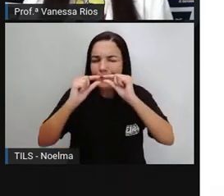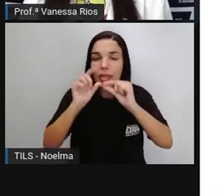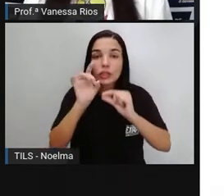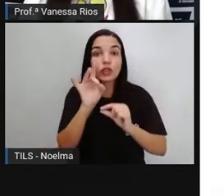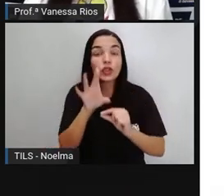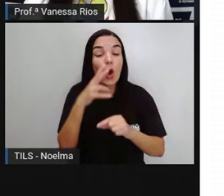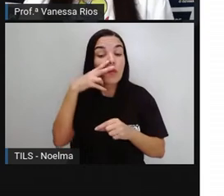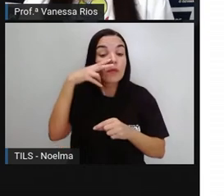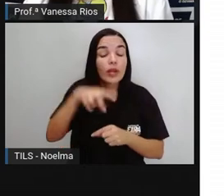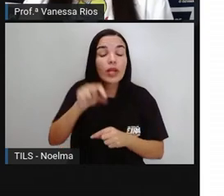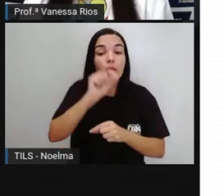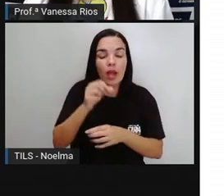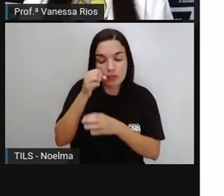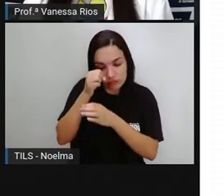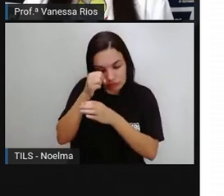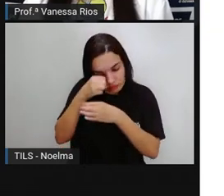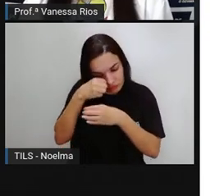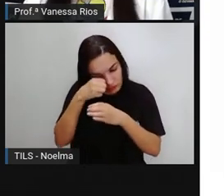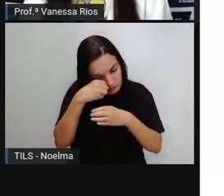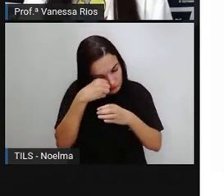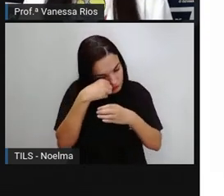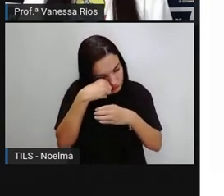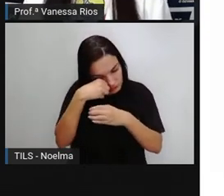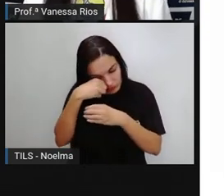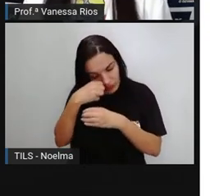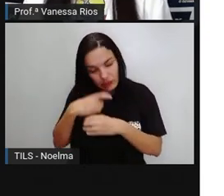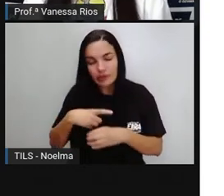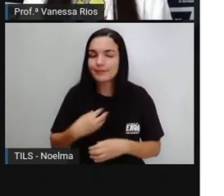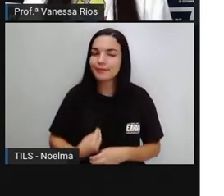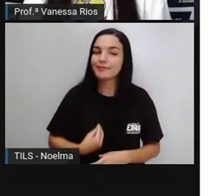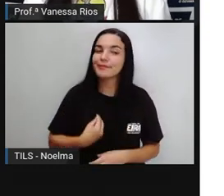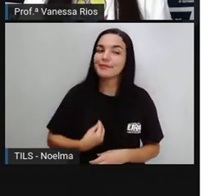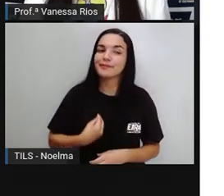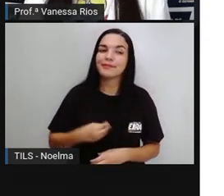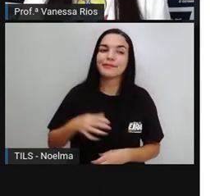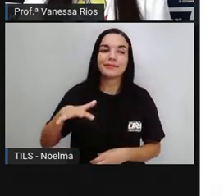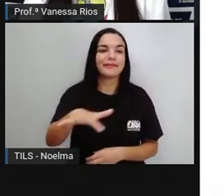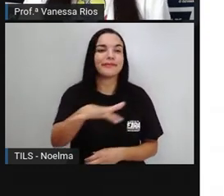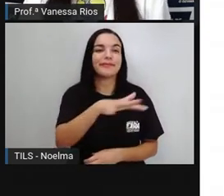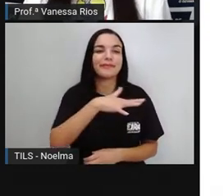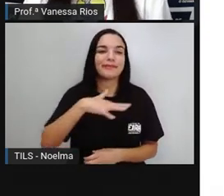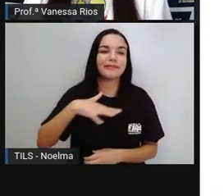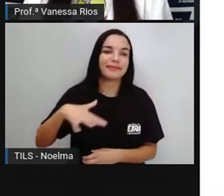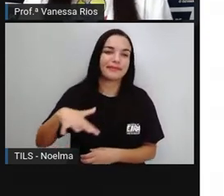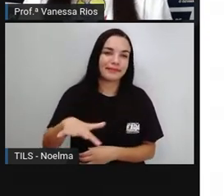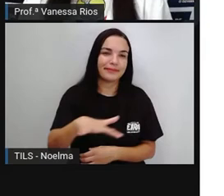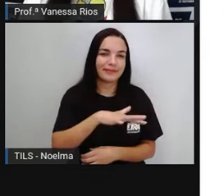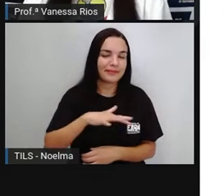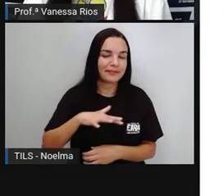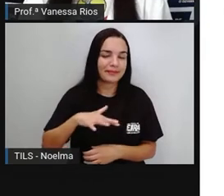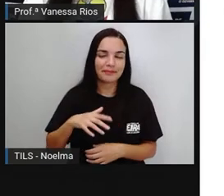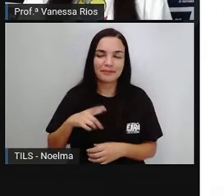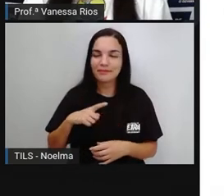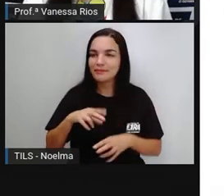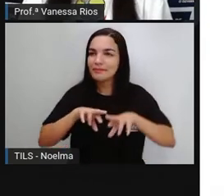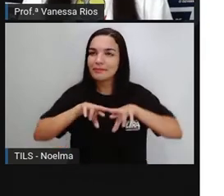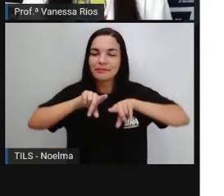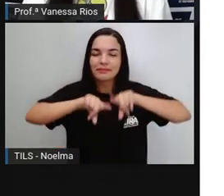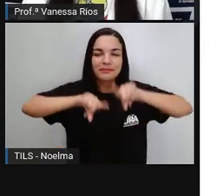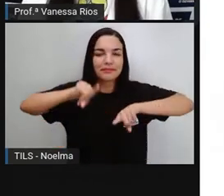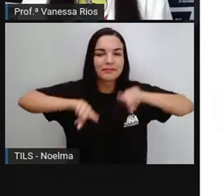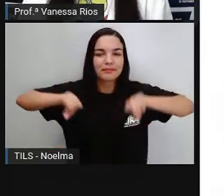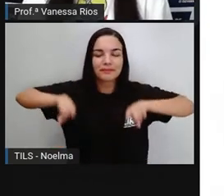apenas utilizando os microscópios e que estão presentes no ambiente, né? No que está ao nosso redor de diversas formas.